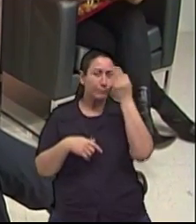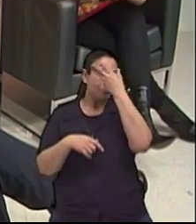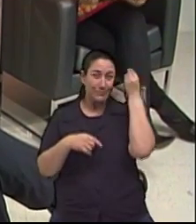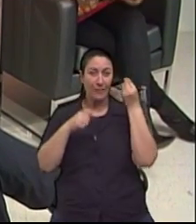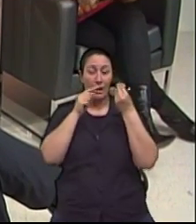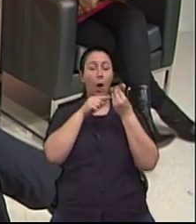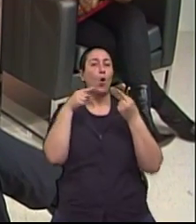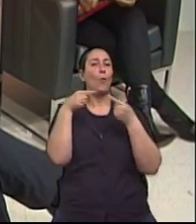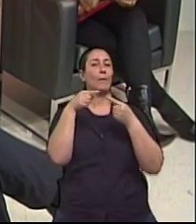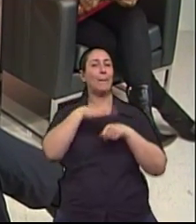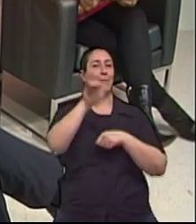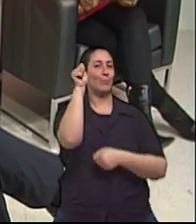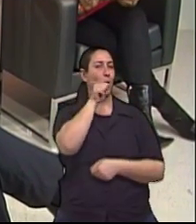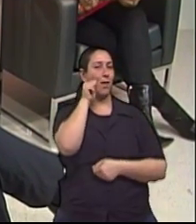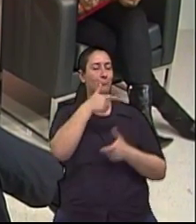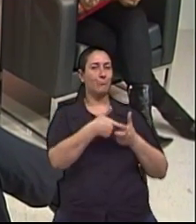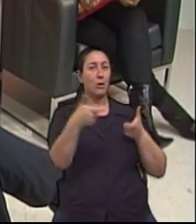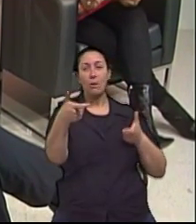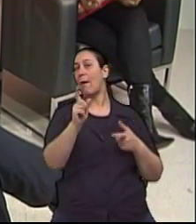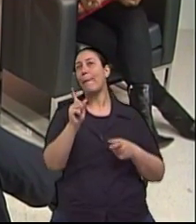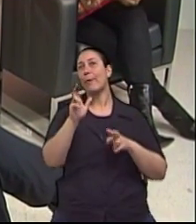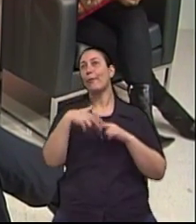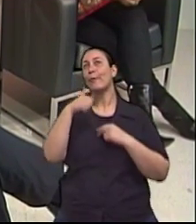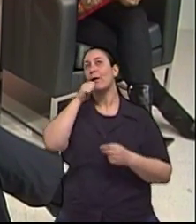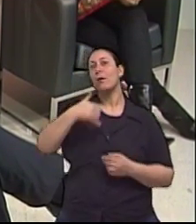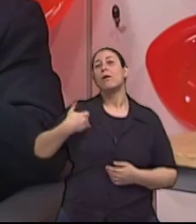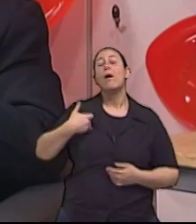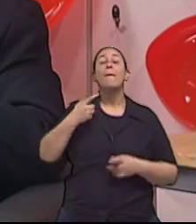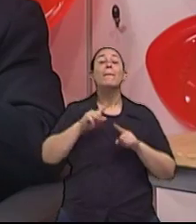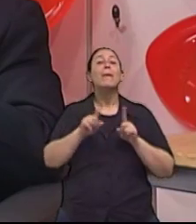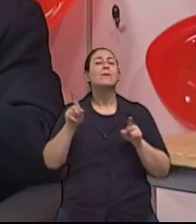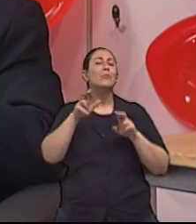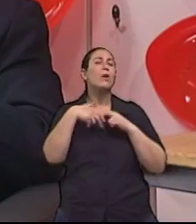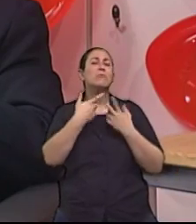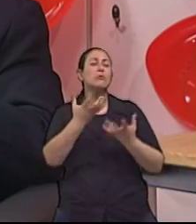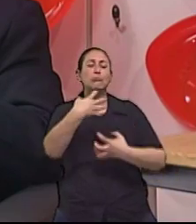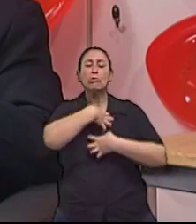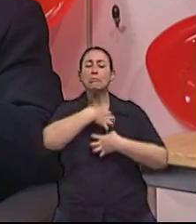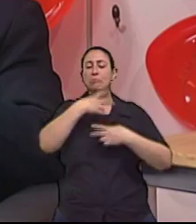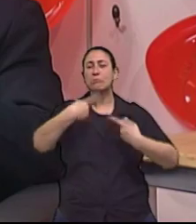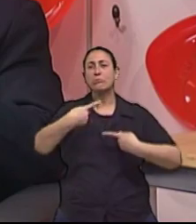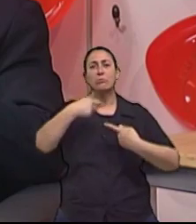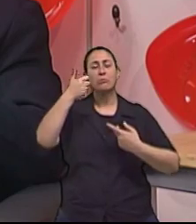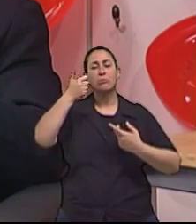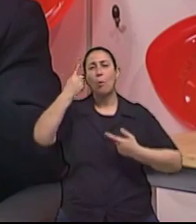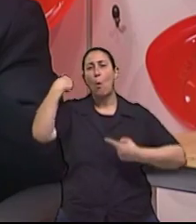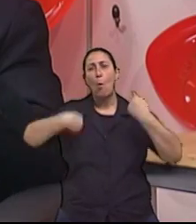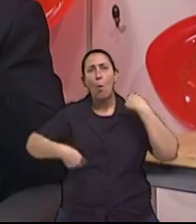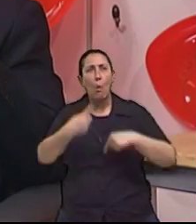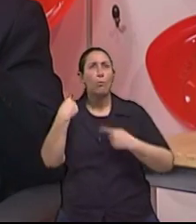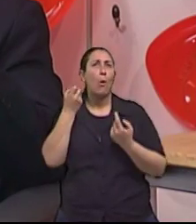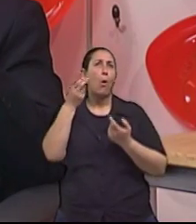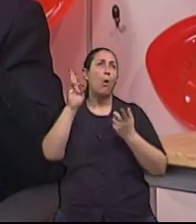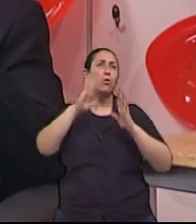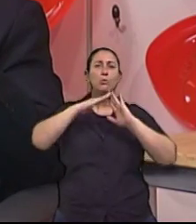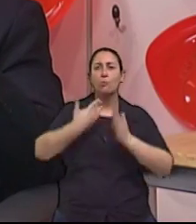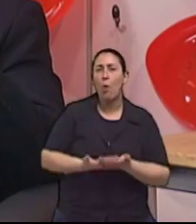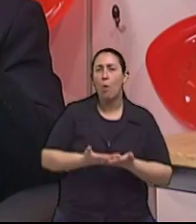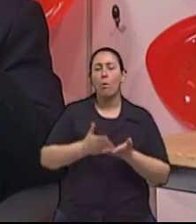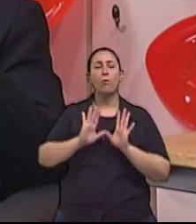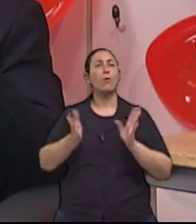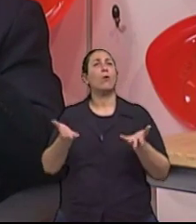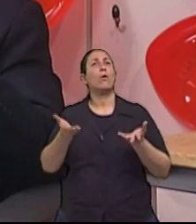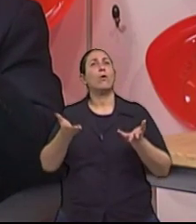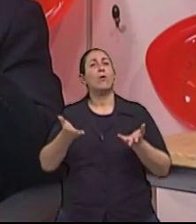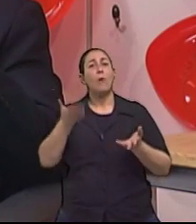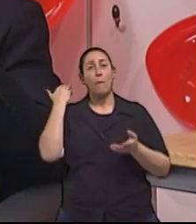mulheres. Não apenas porque as mulheres vivem mais, mas parece ter uma questão de gênero, né? Pode estar associada à escolaridade. No passado, as mulheres não